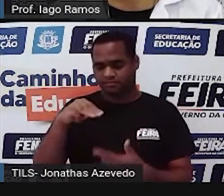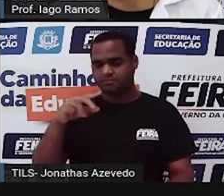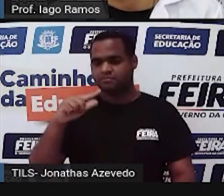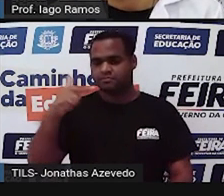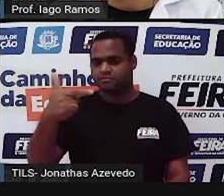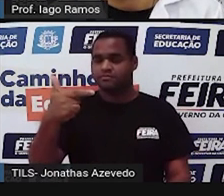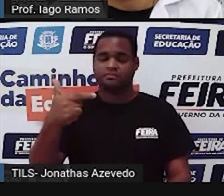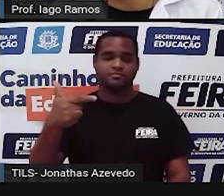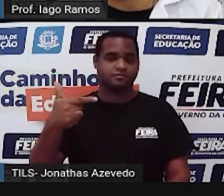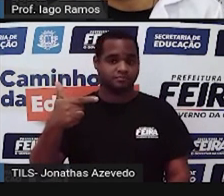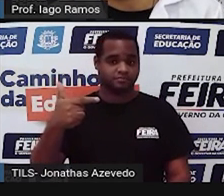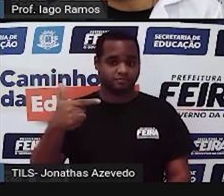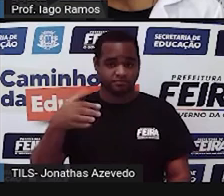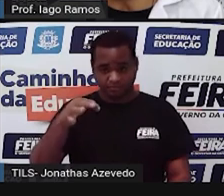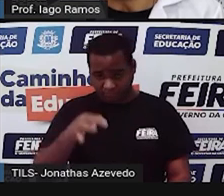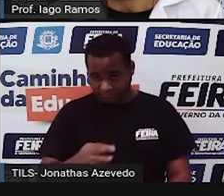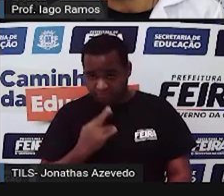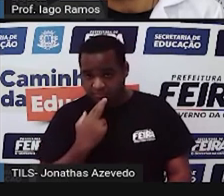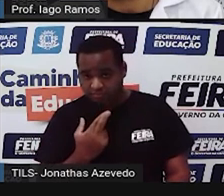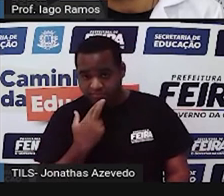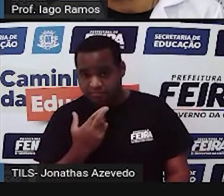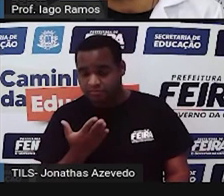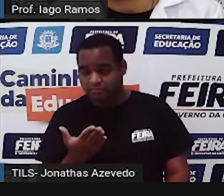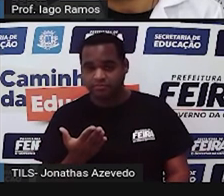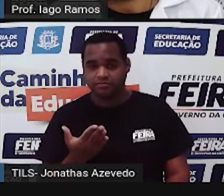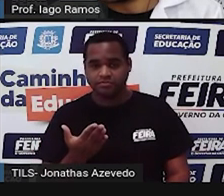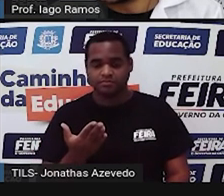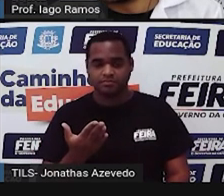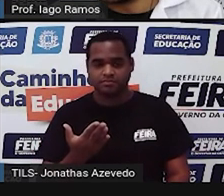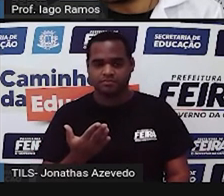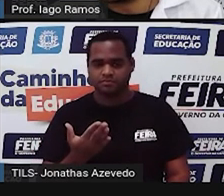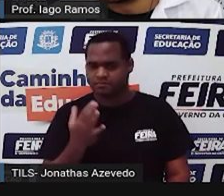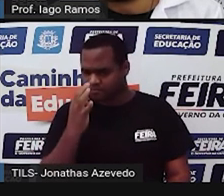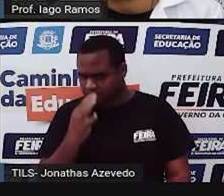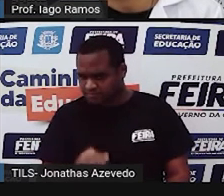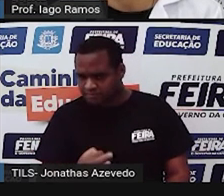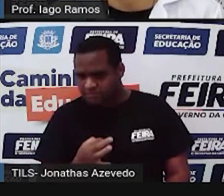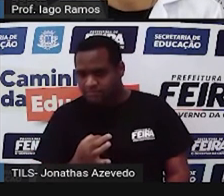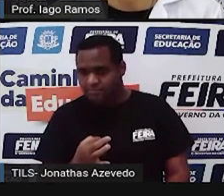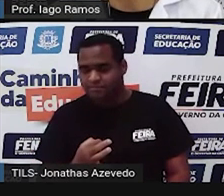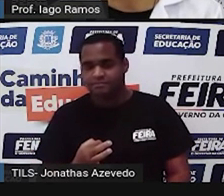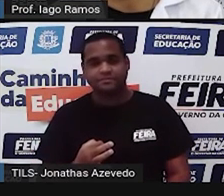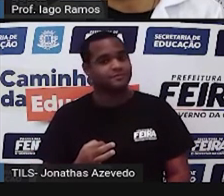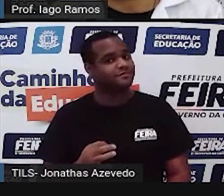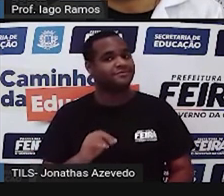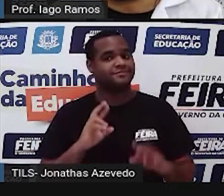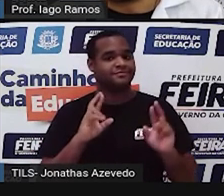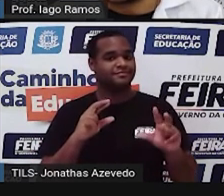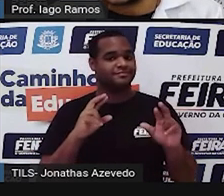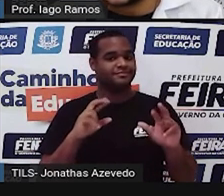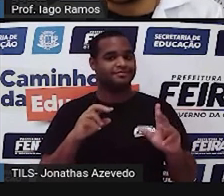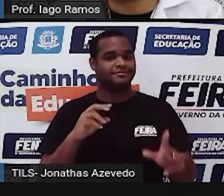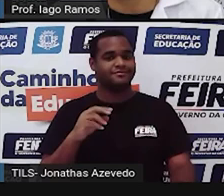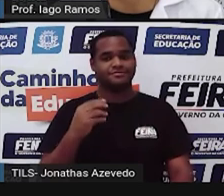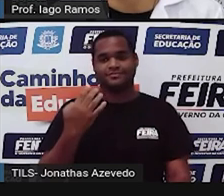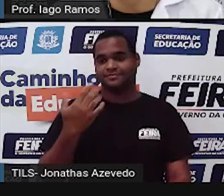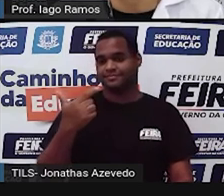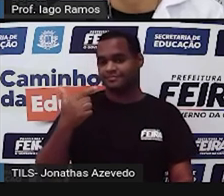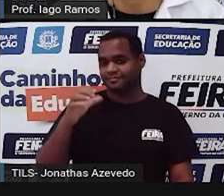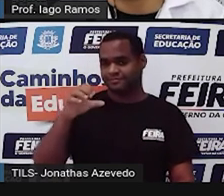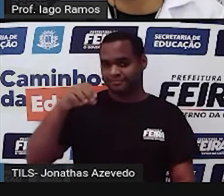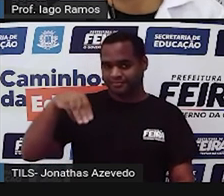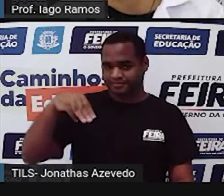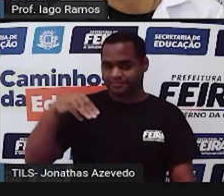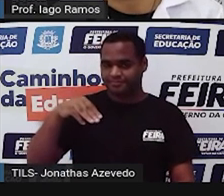quadrados. É esse o resultado? Será que é? Na verdade, não. Se a gente fizer